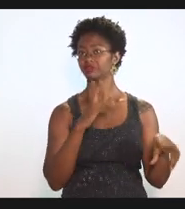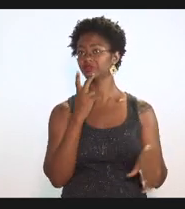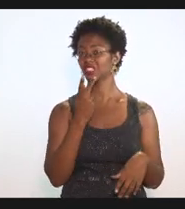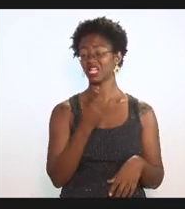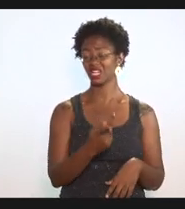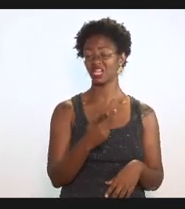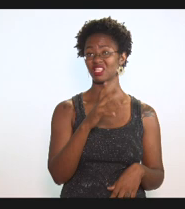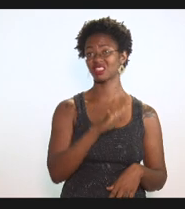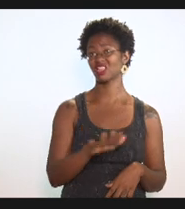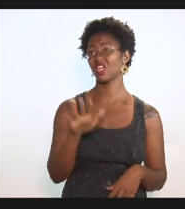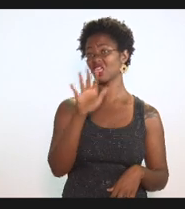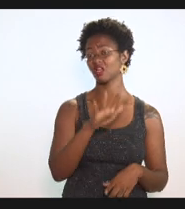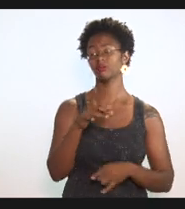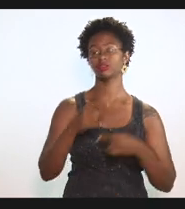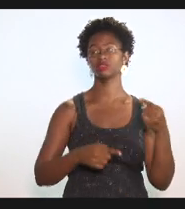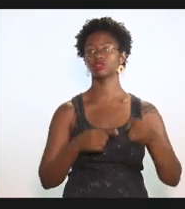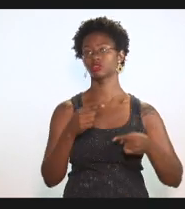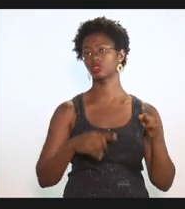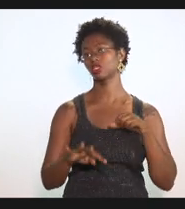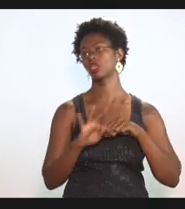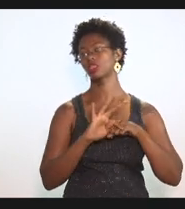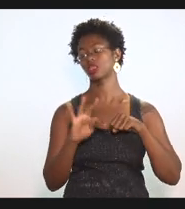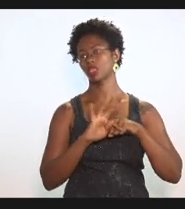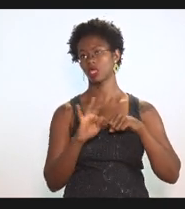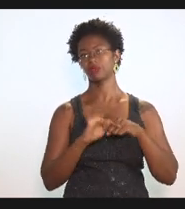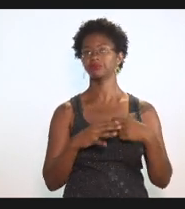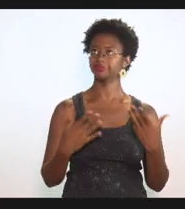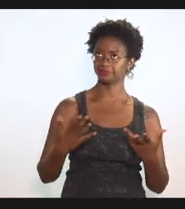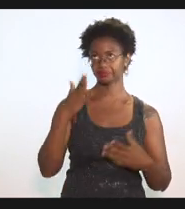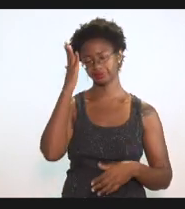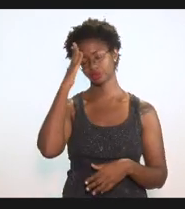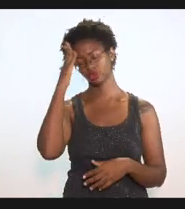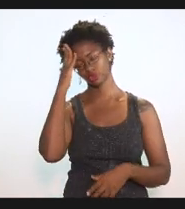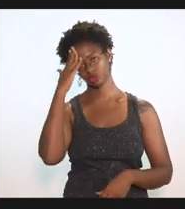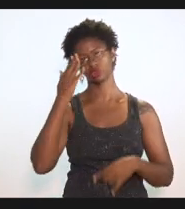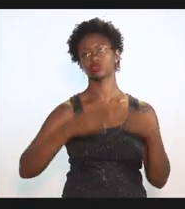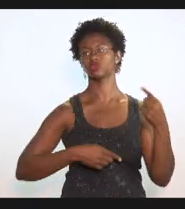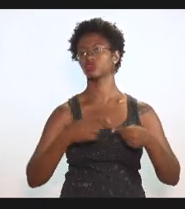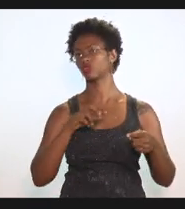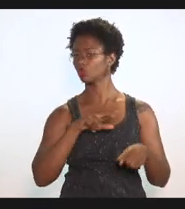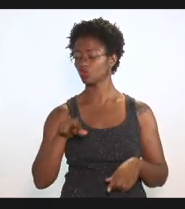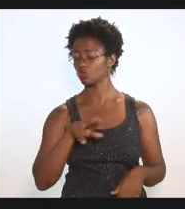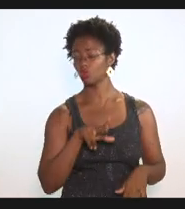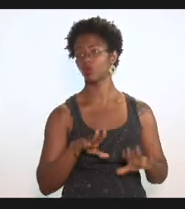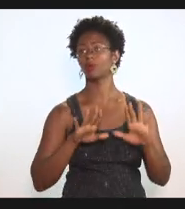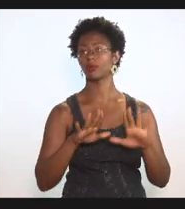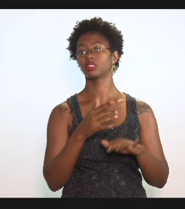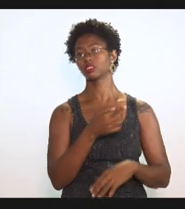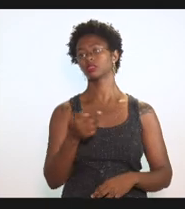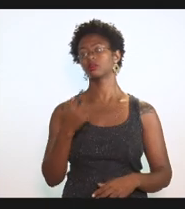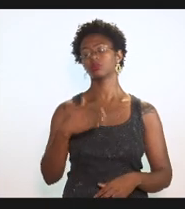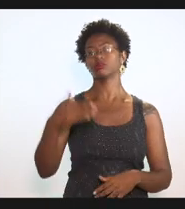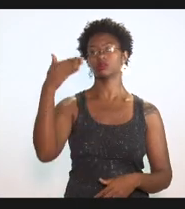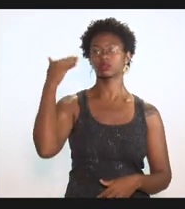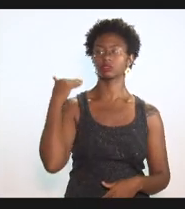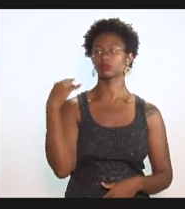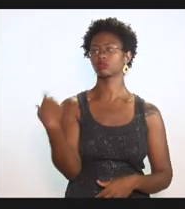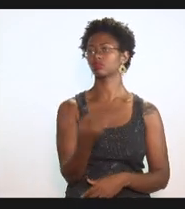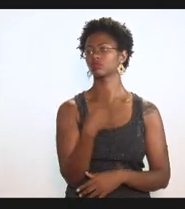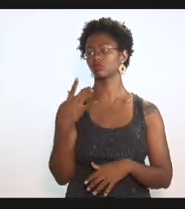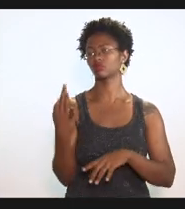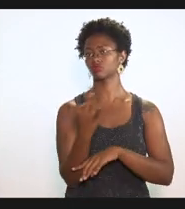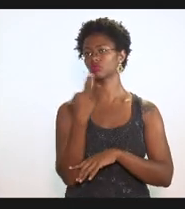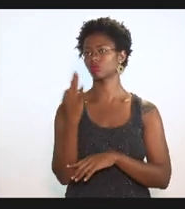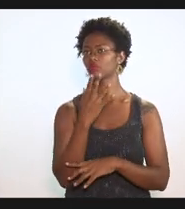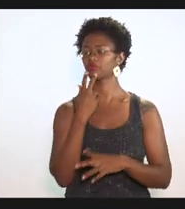discussão que deveria ser absolutamente técnica claro que o objeto da discussão hoje não é esse mas na semana passada formalizamos que